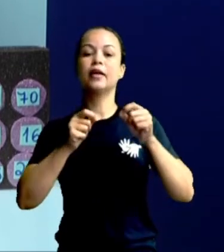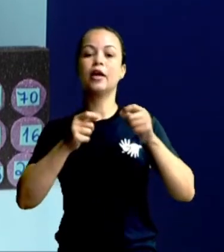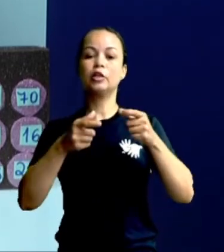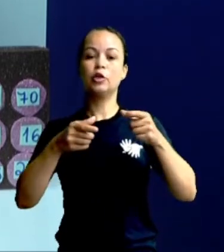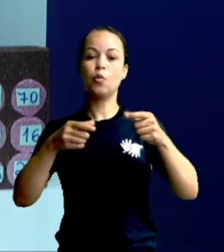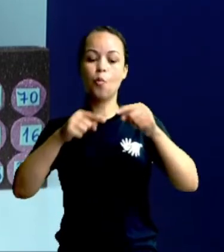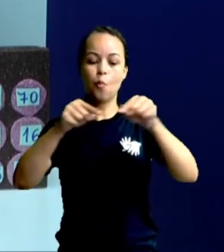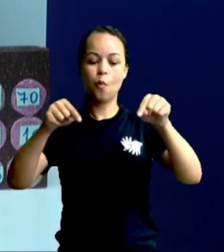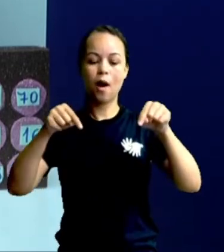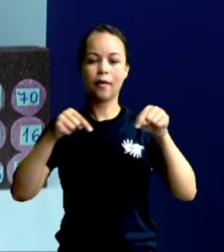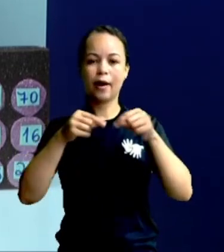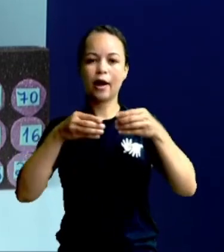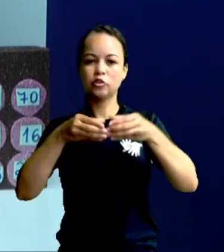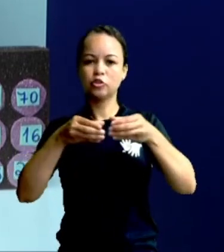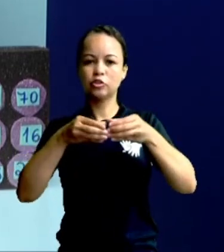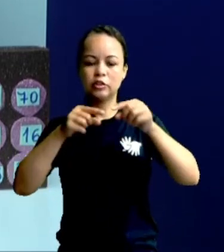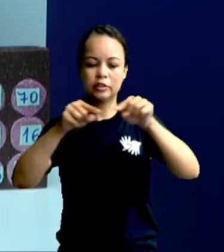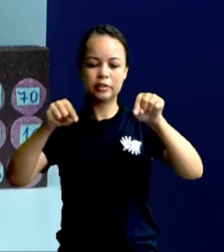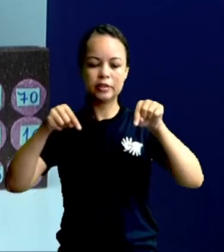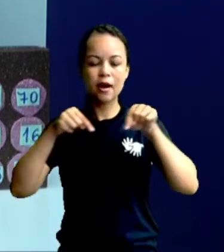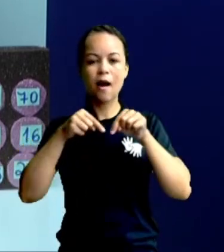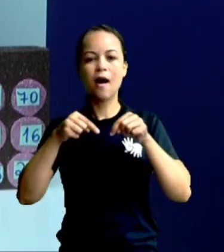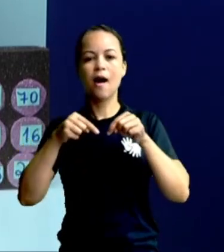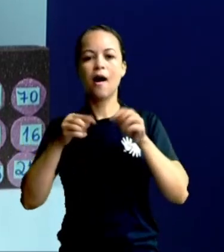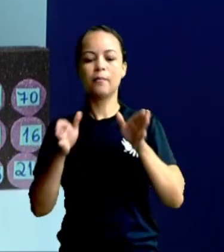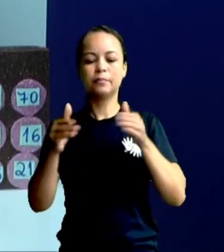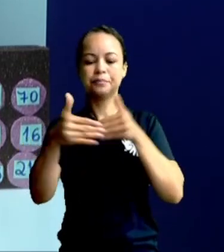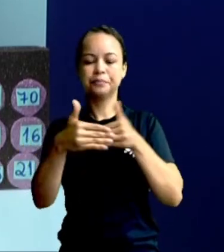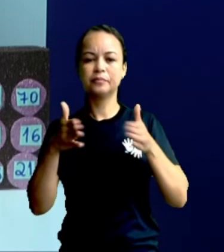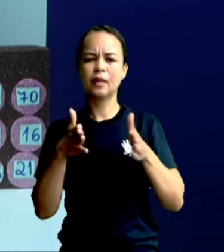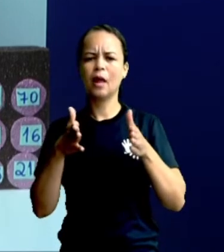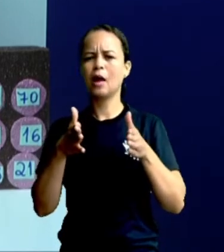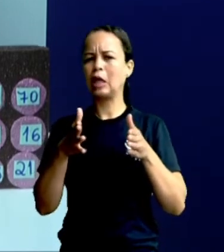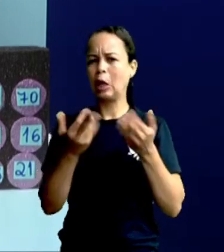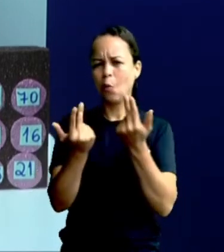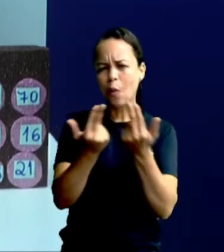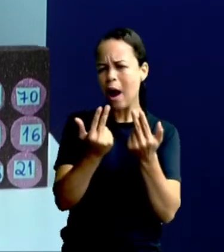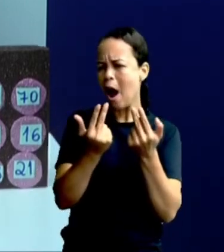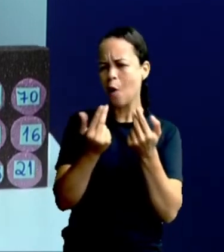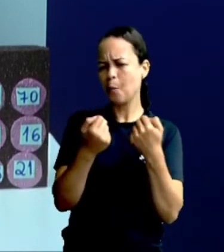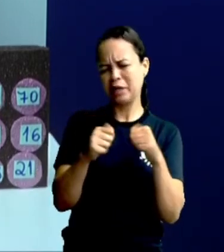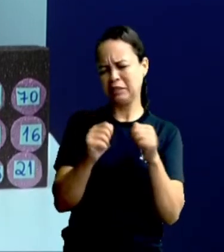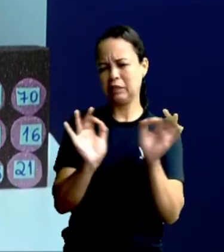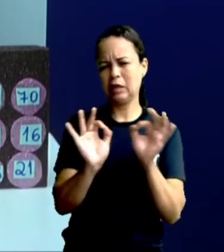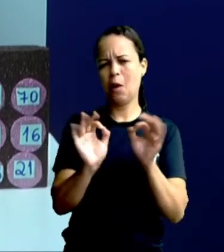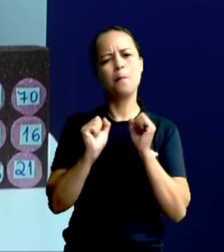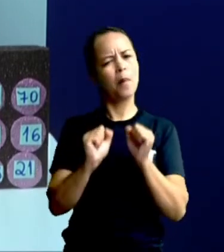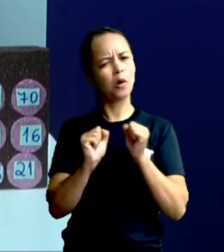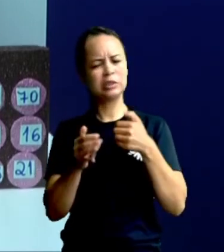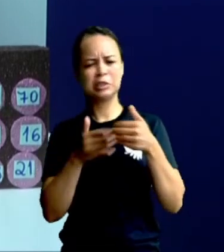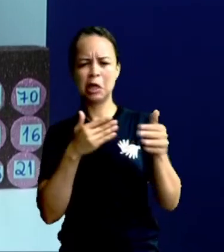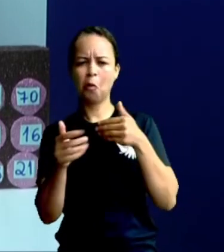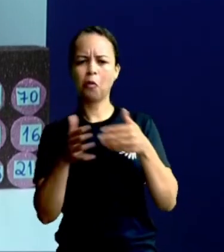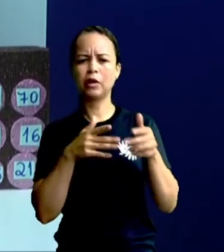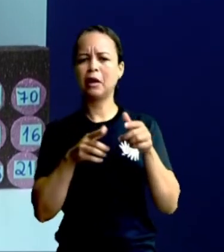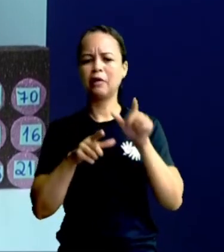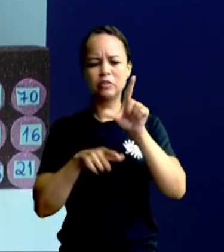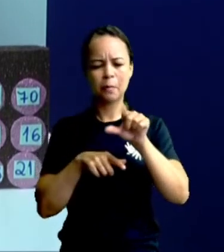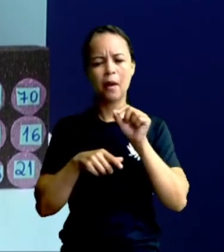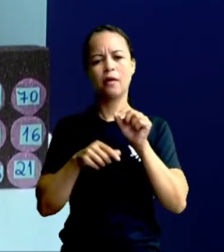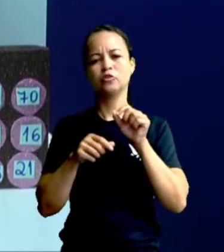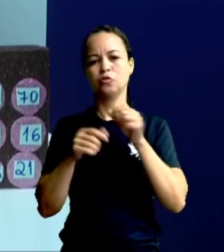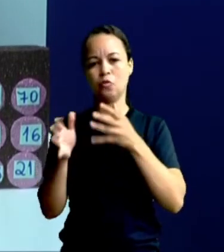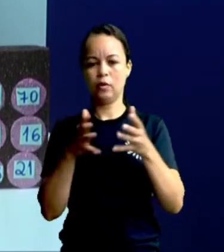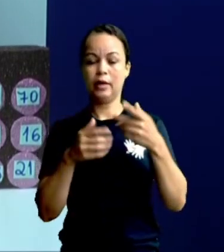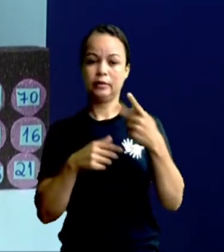Também não precisa ser a caixinha igual a de Tia Crisinha. Pode ser uma caixinha de sapato. Enfim, a caixinha que você tiver aí na sua